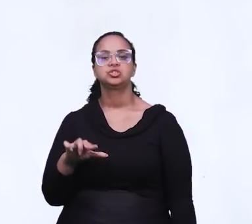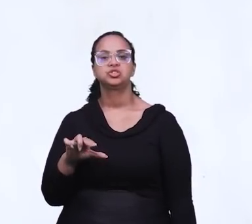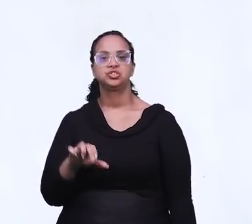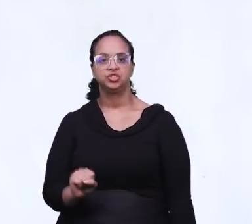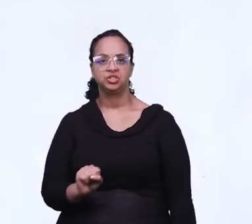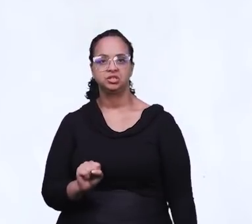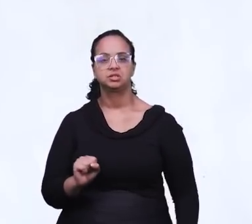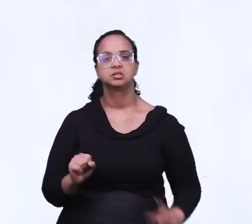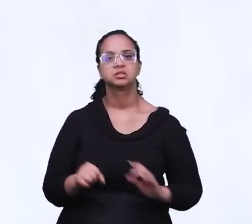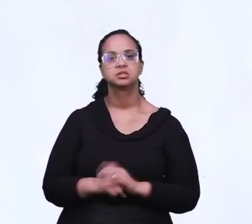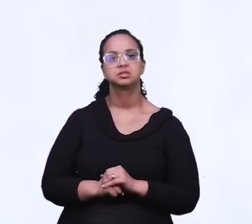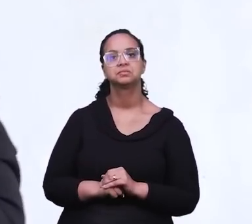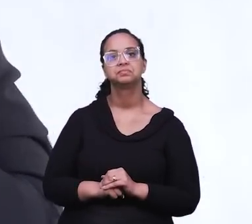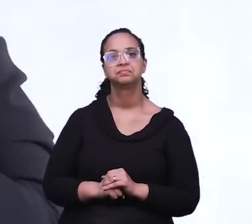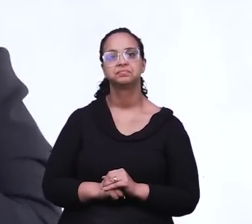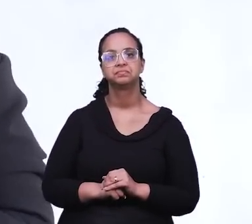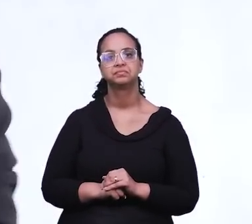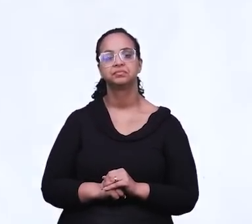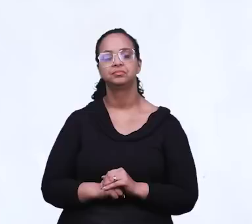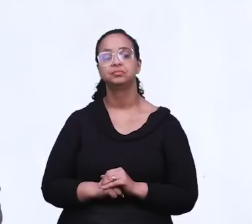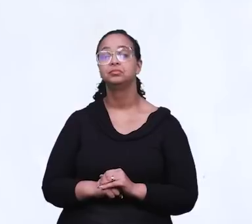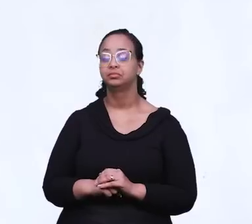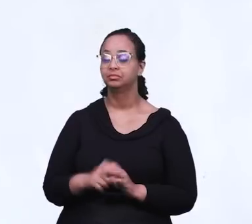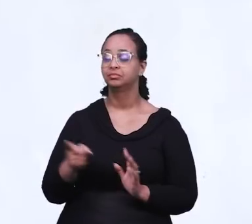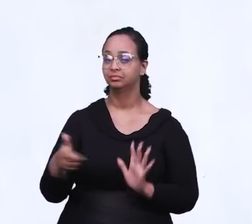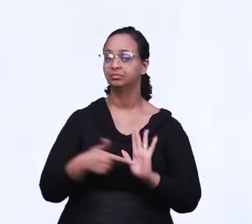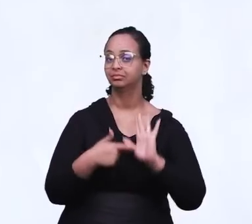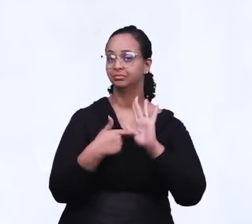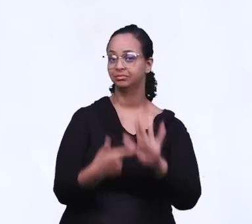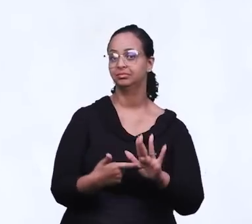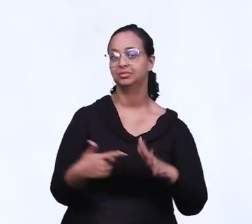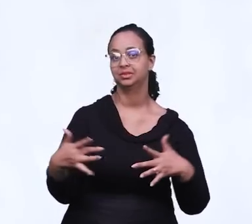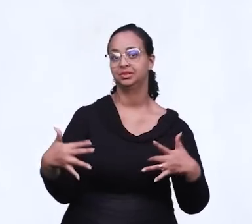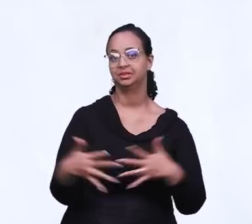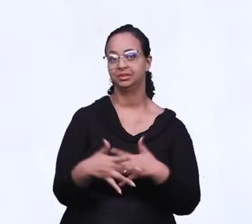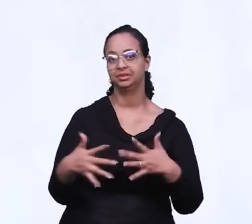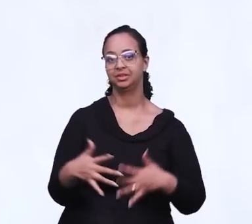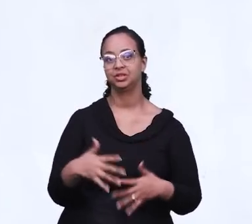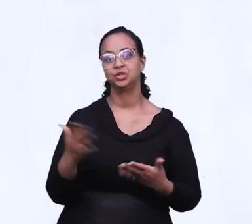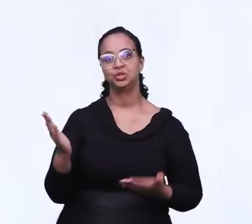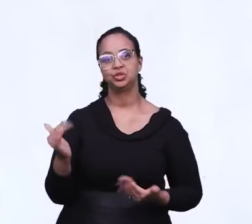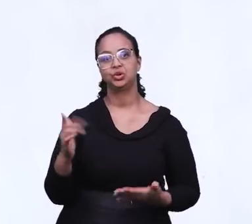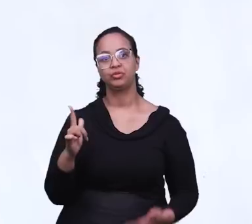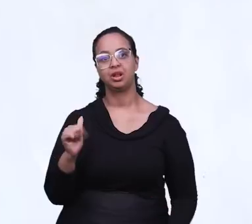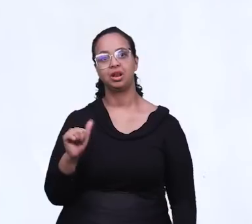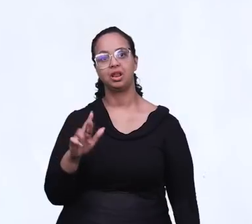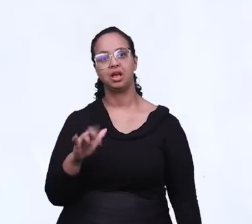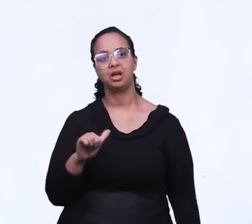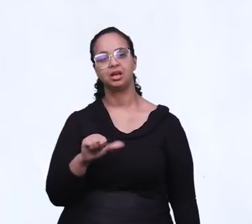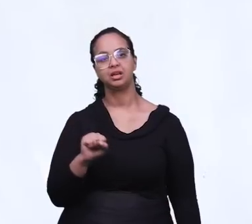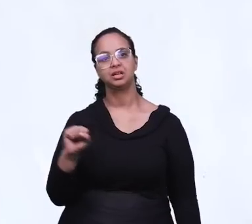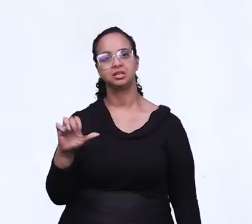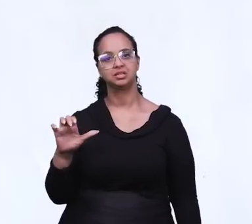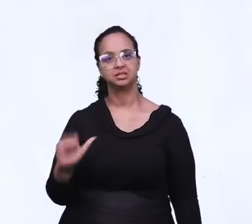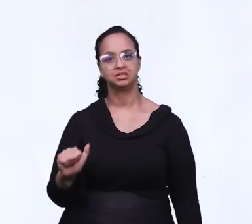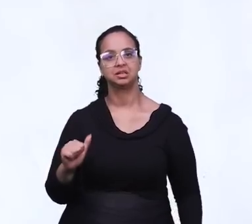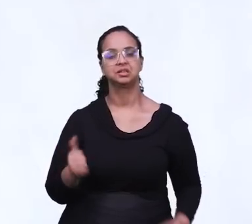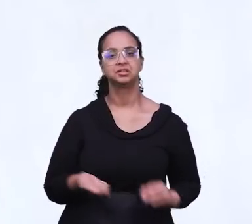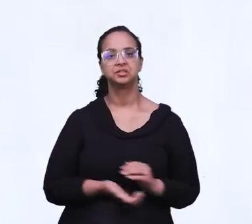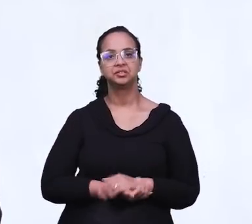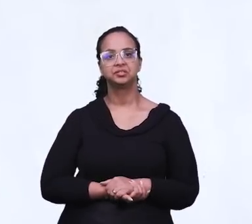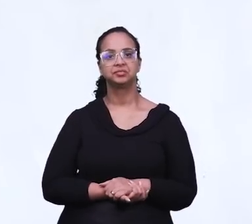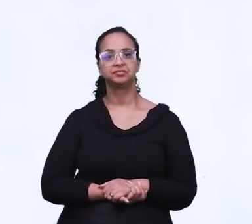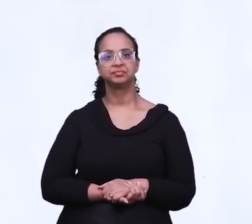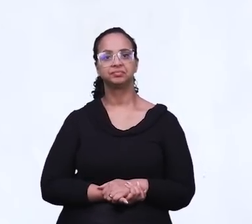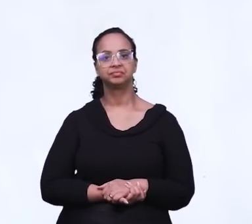novo local, que é na cidade de Novo Acordo. Quem vai nos contar tudo é a jovem Larissa. Larissa, como é que